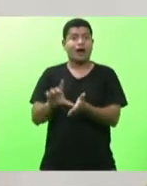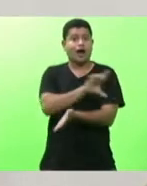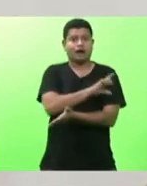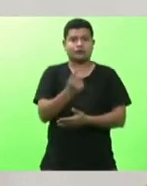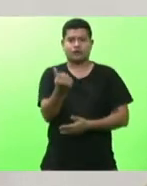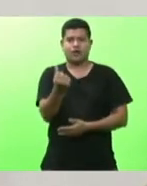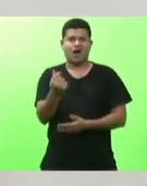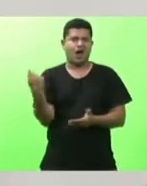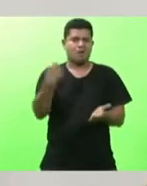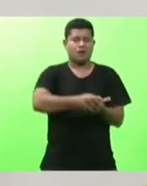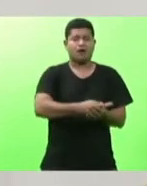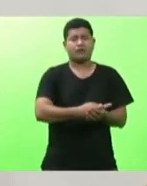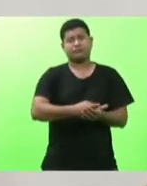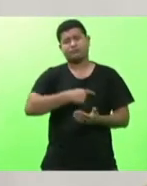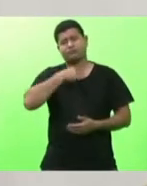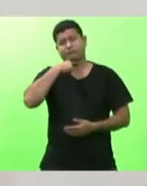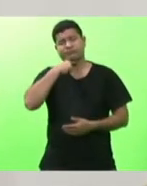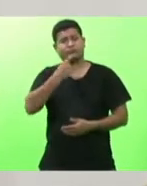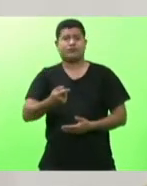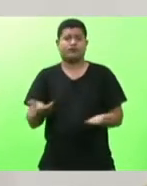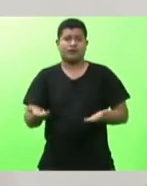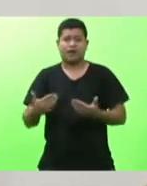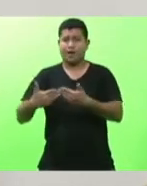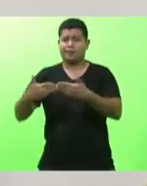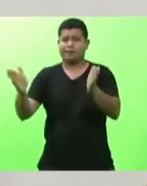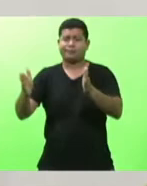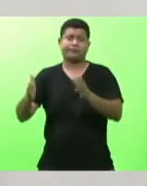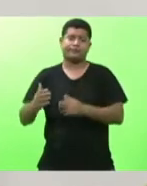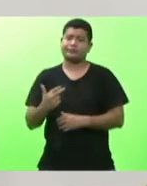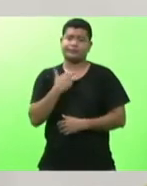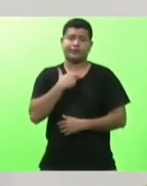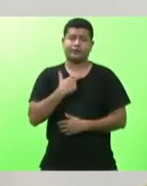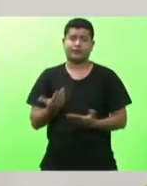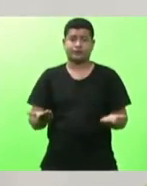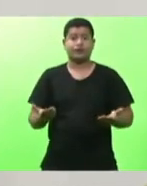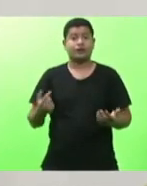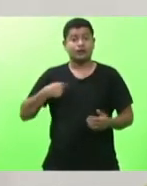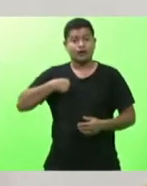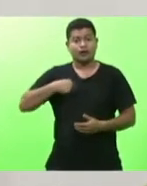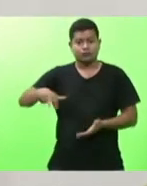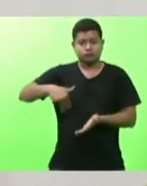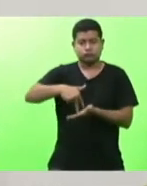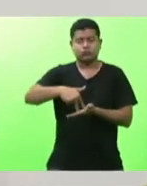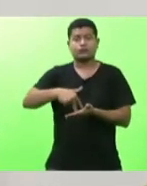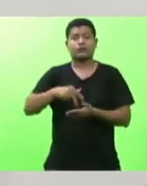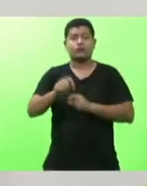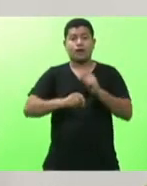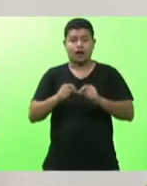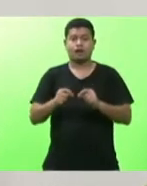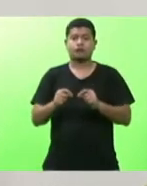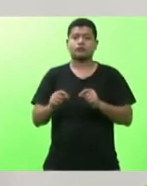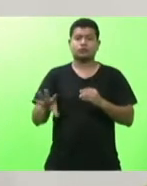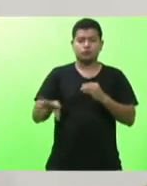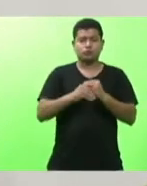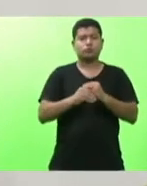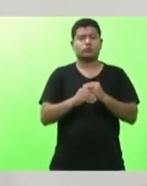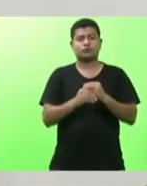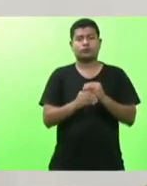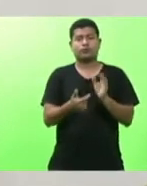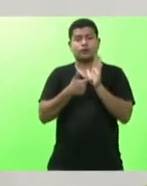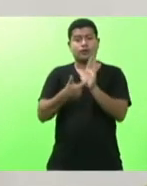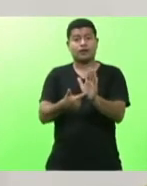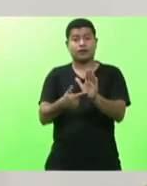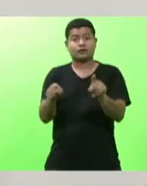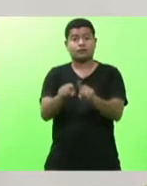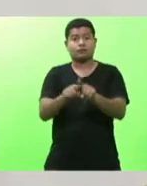a minha manifestação aqui hoje, ela acompanha uma indicação e um pedido de informação para a Celesc, para que o